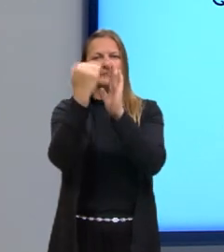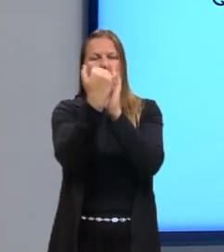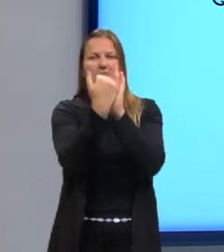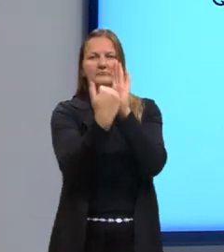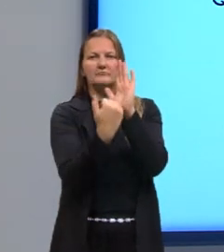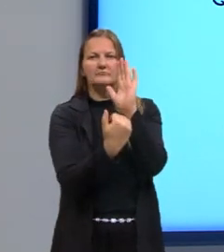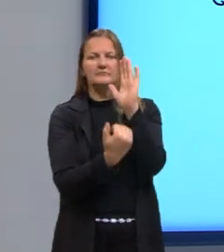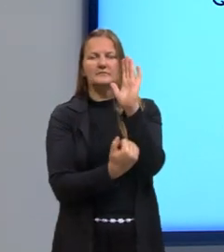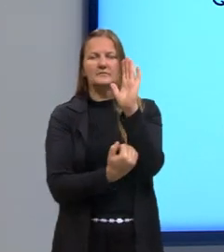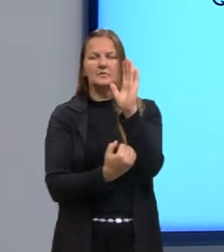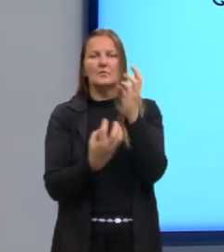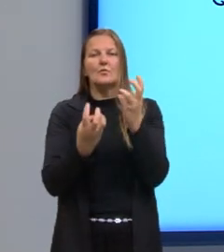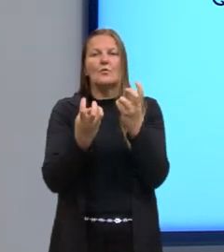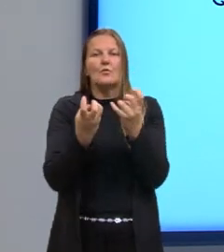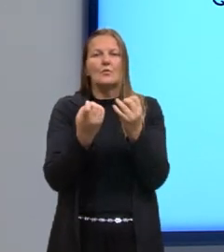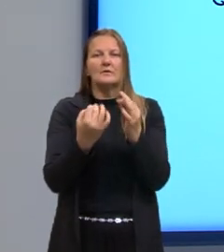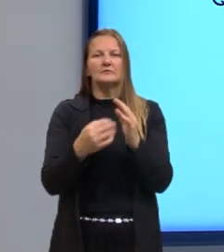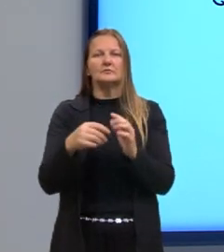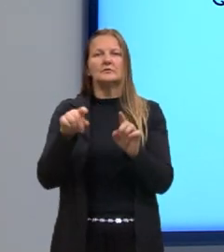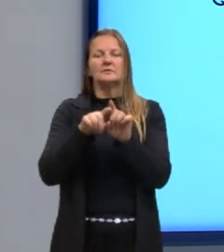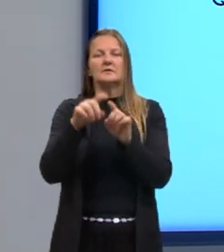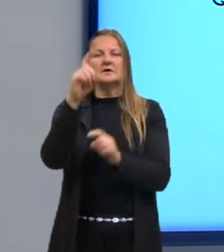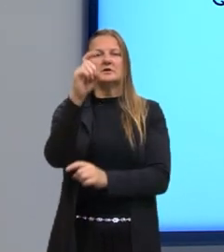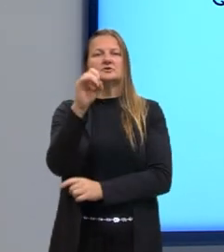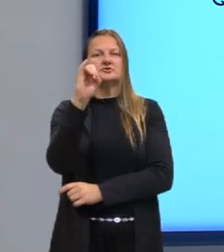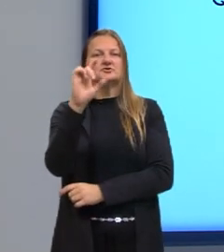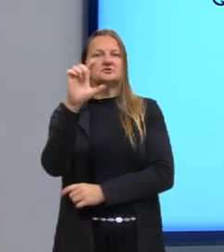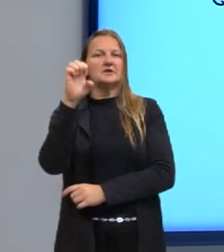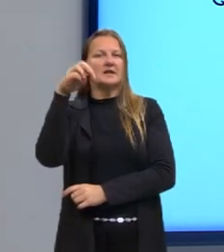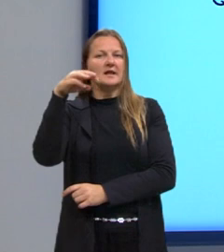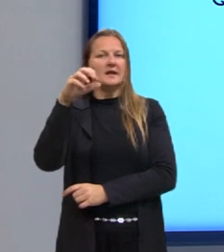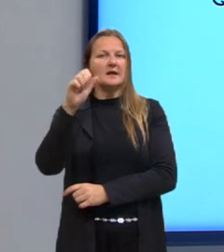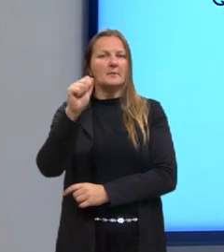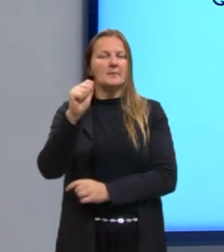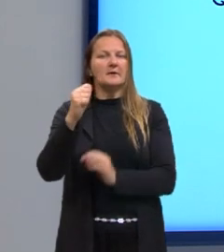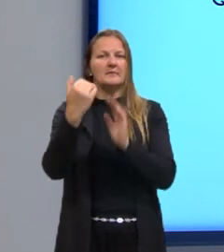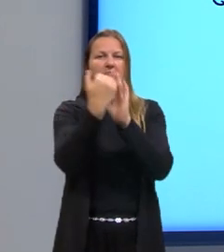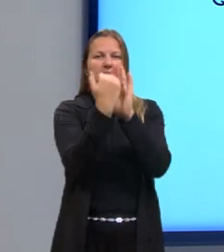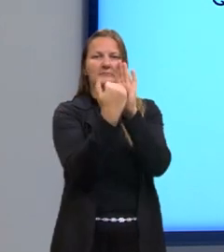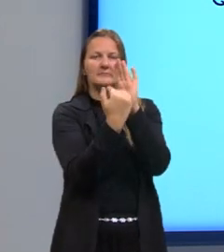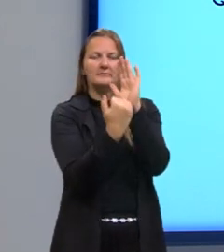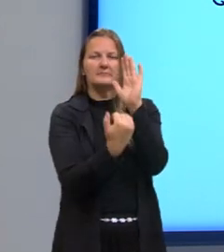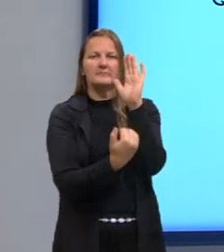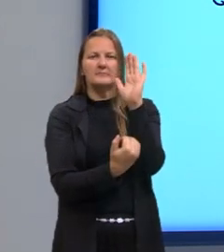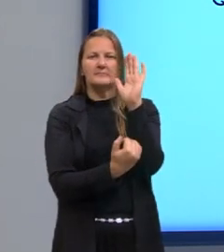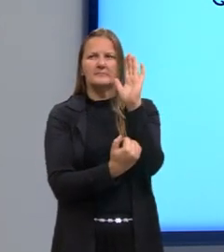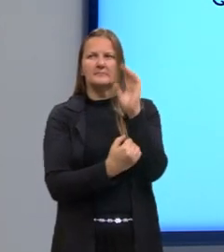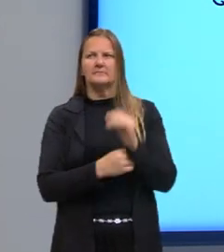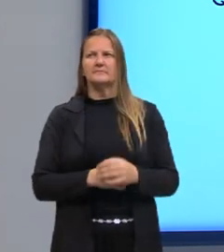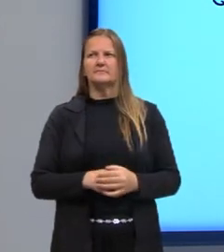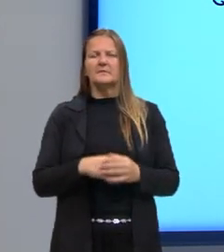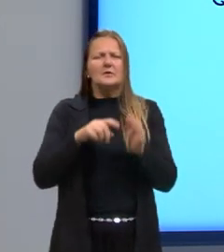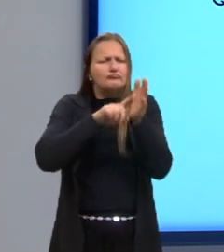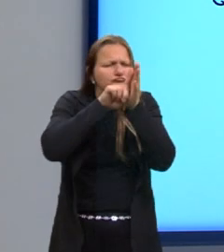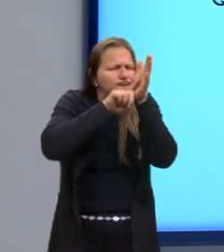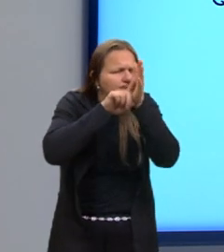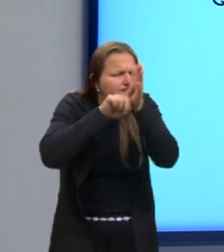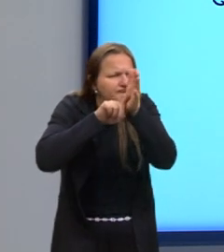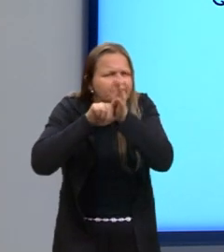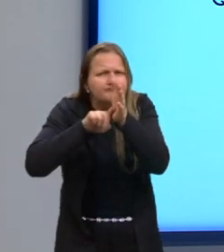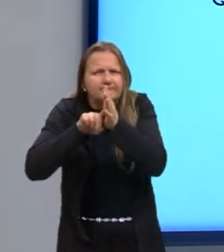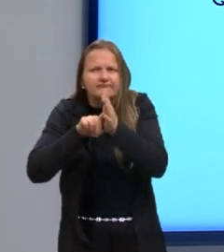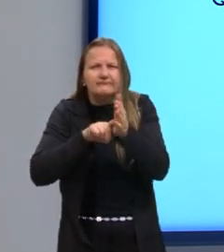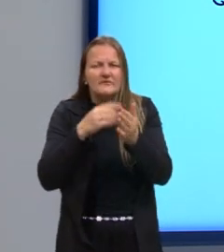as suas quantidades. E o chilema, que é dividido em alburno e cerne. Então, analisando isso daqui, que